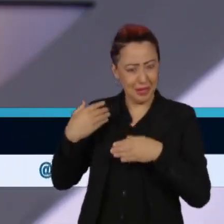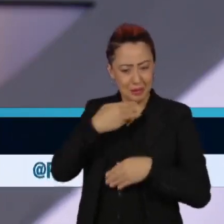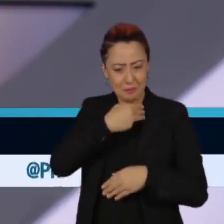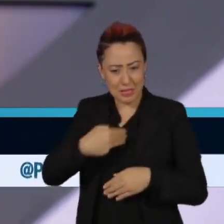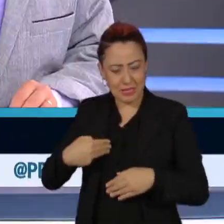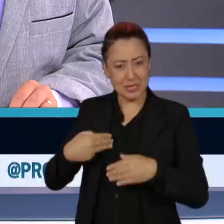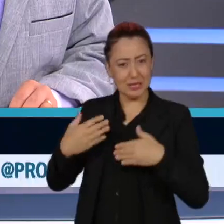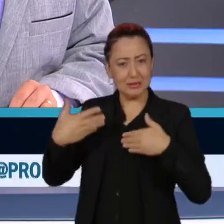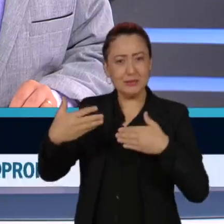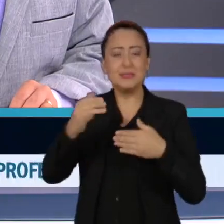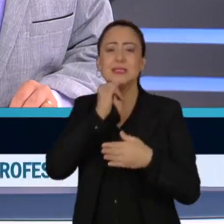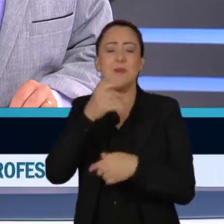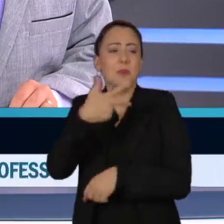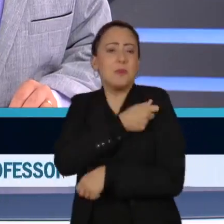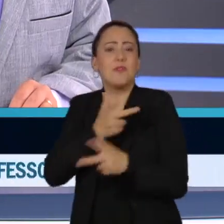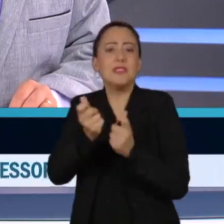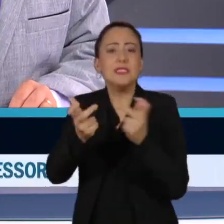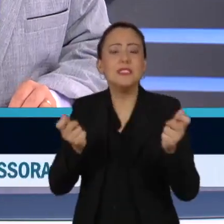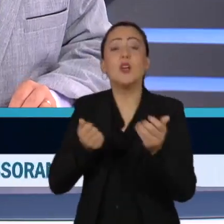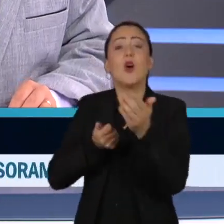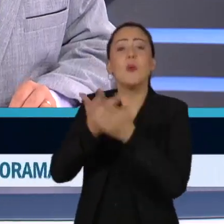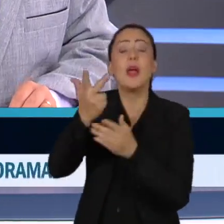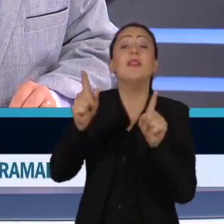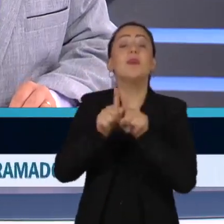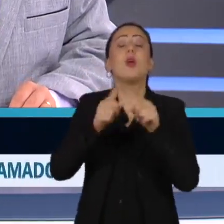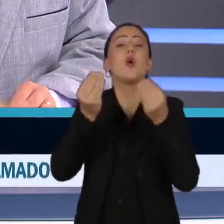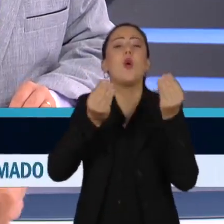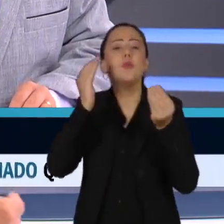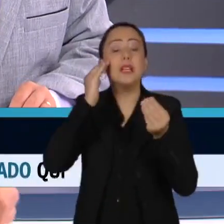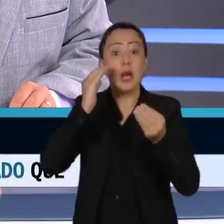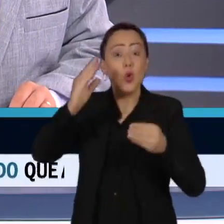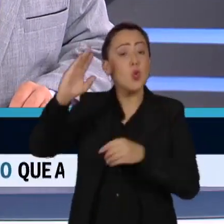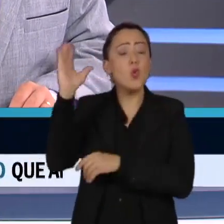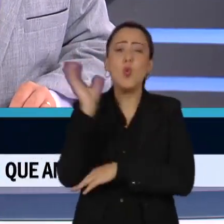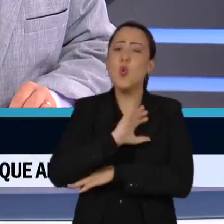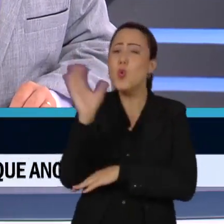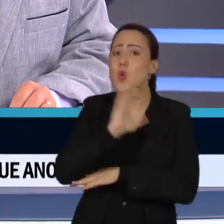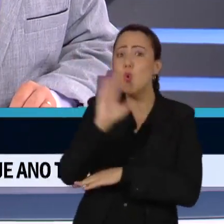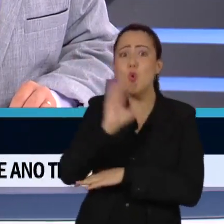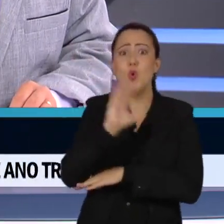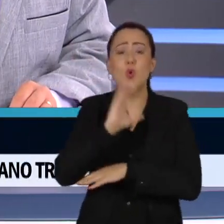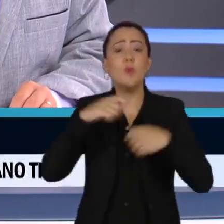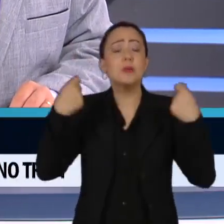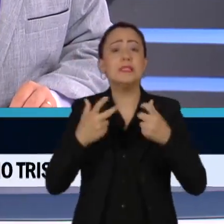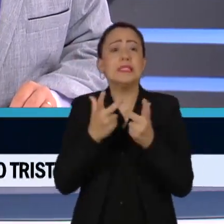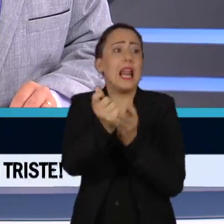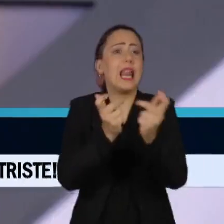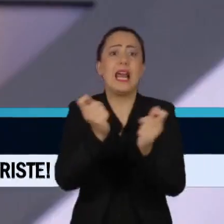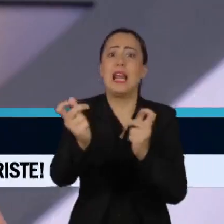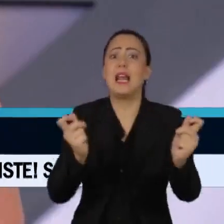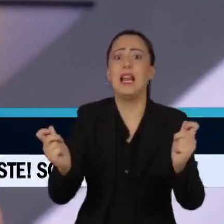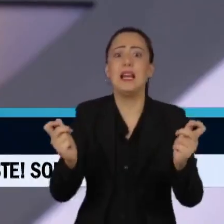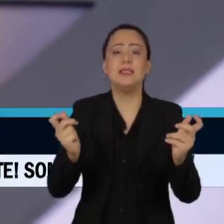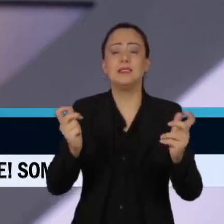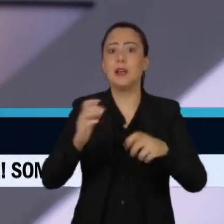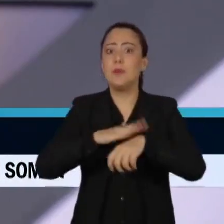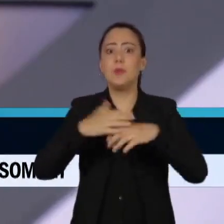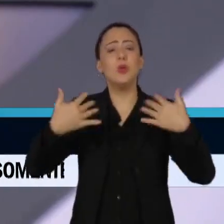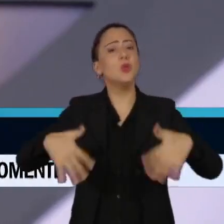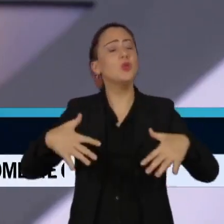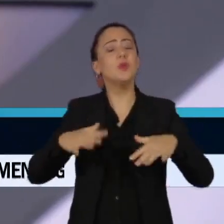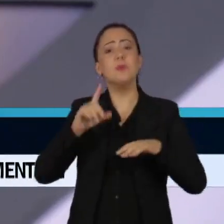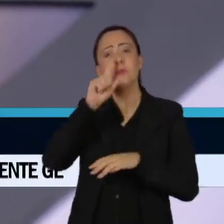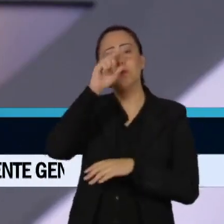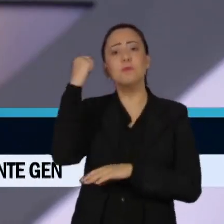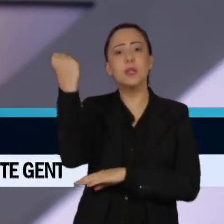aquisição de vacinas, de entender a emergência sanitária que a gente estava vivendo e a importância